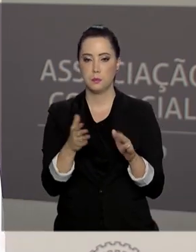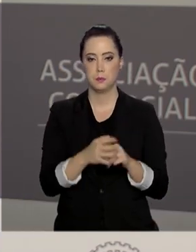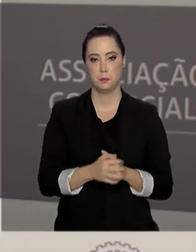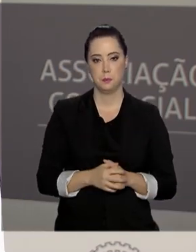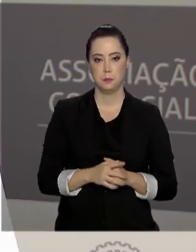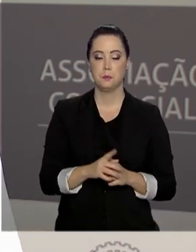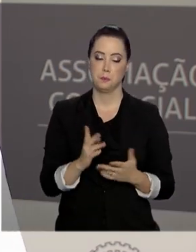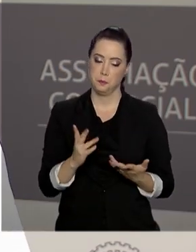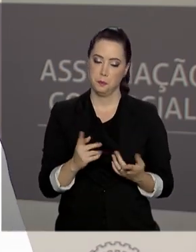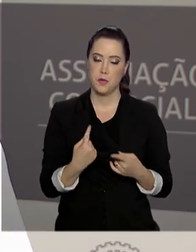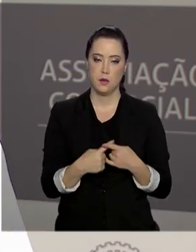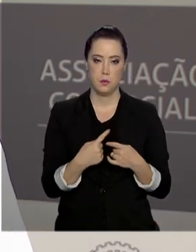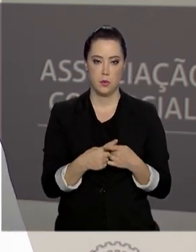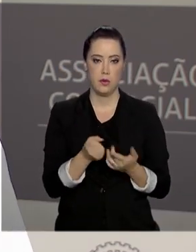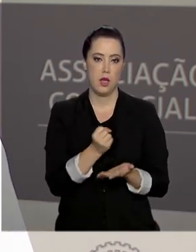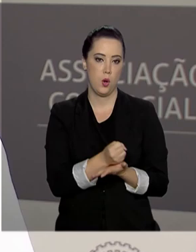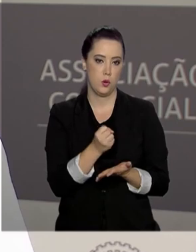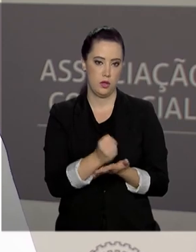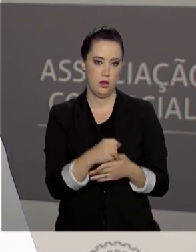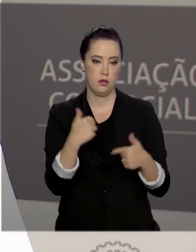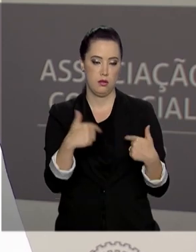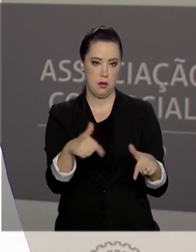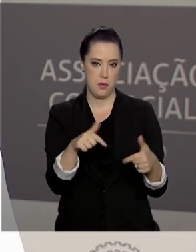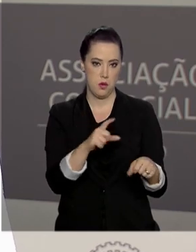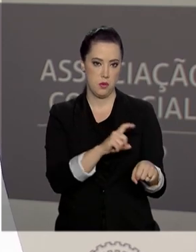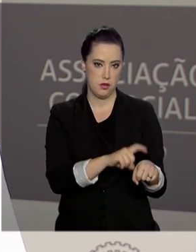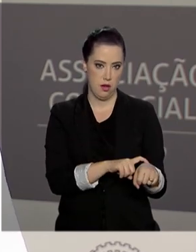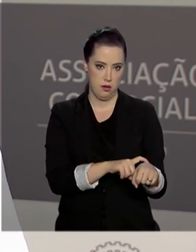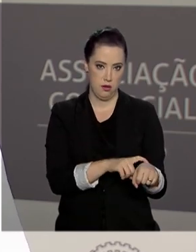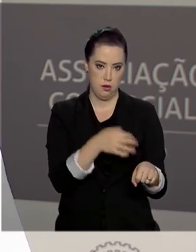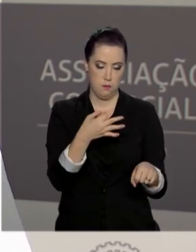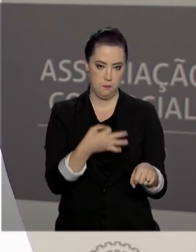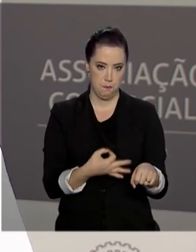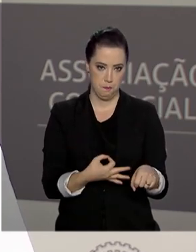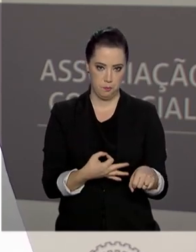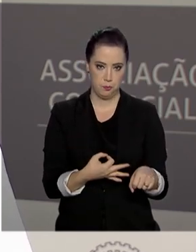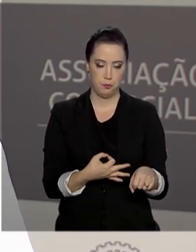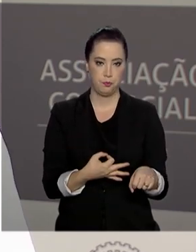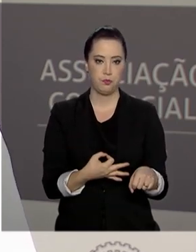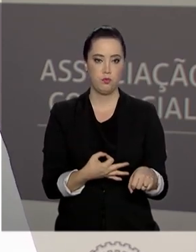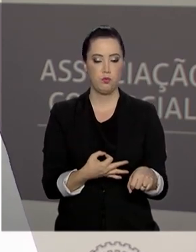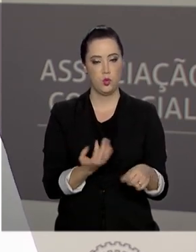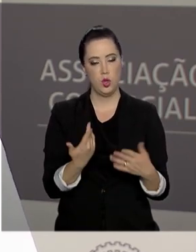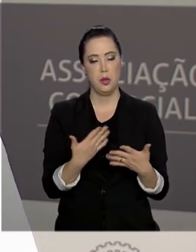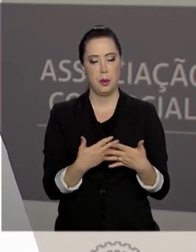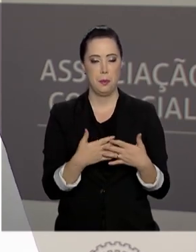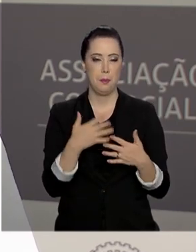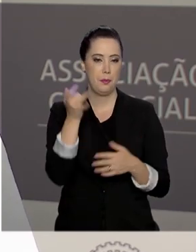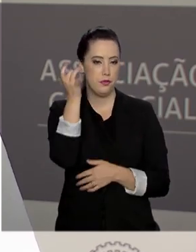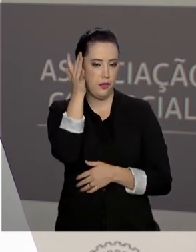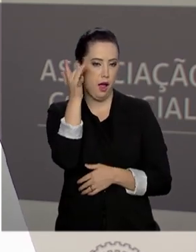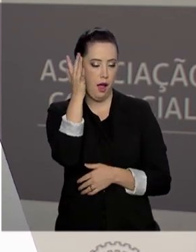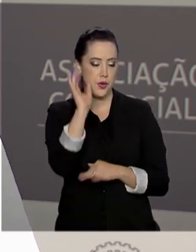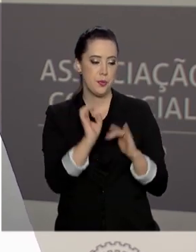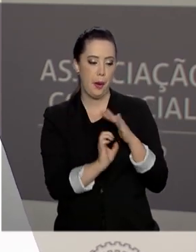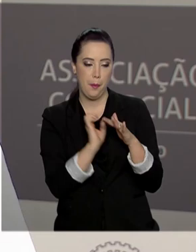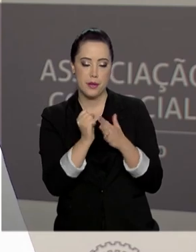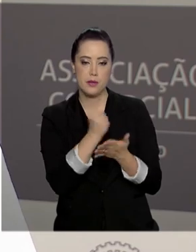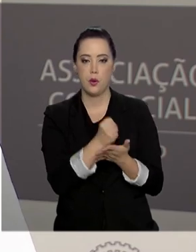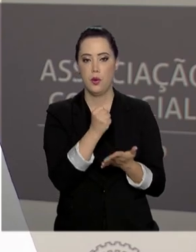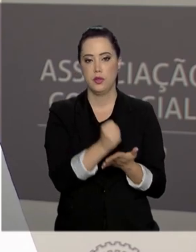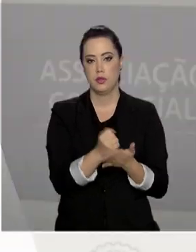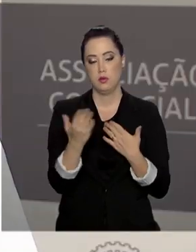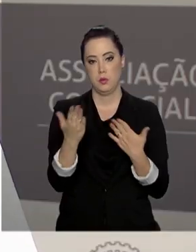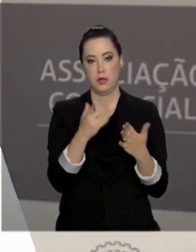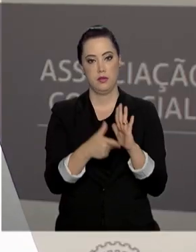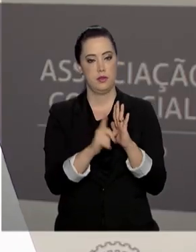Primeiro, a contratação do temporário, que acaba sendo mais flexível para ela do que o sistema